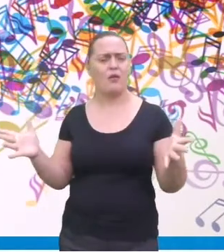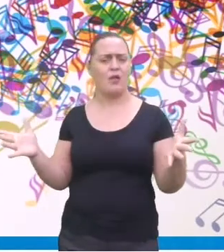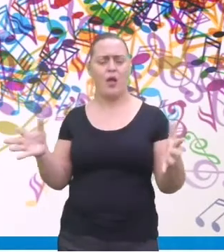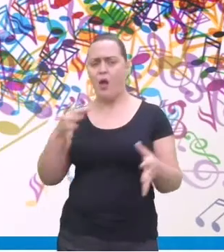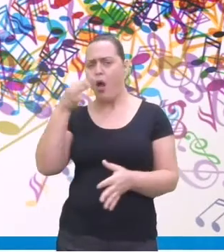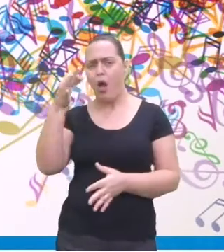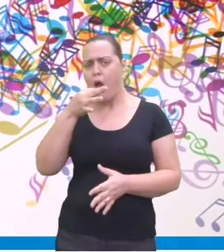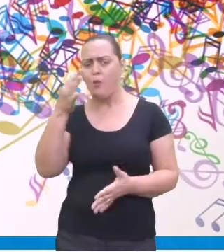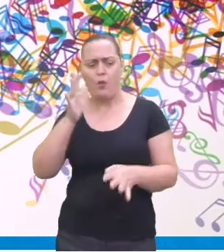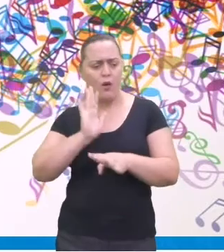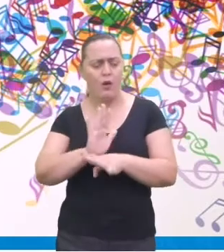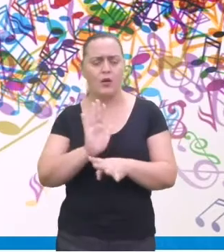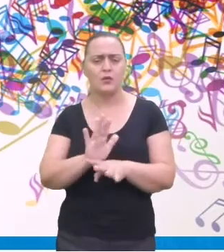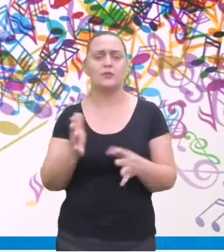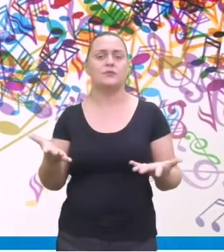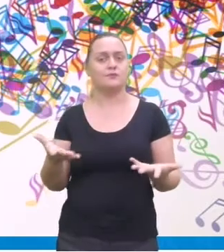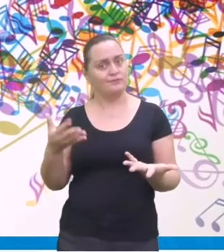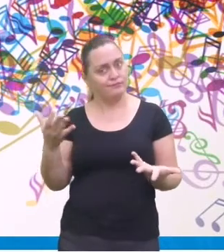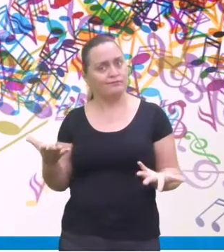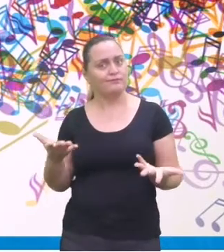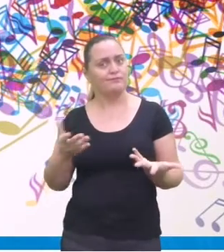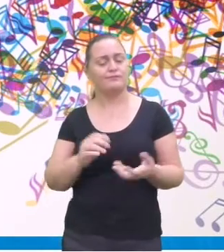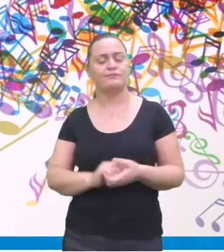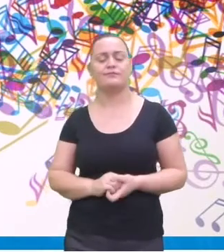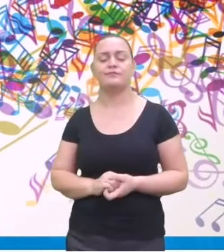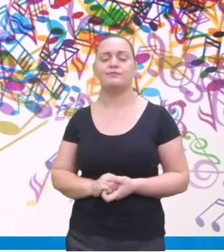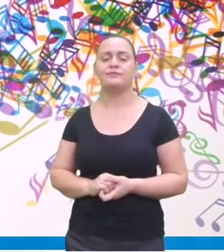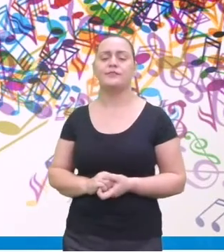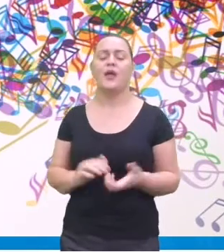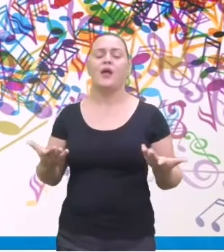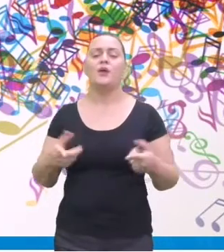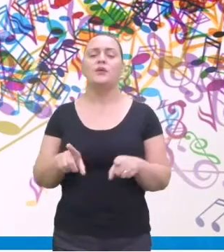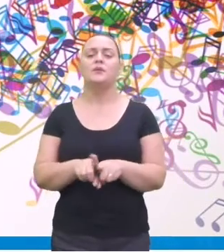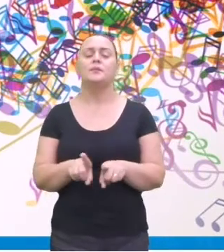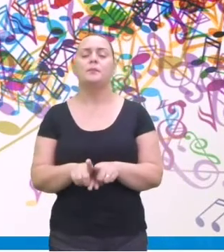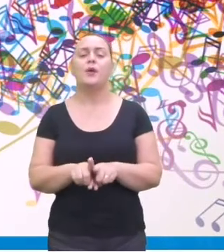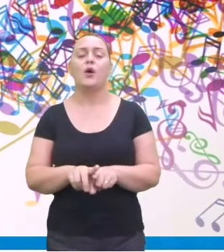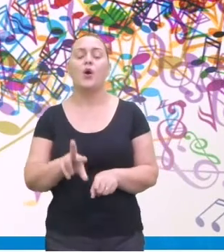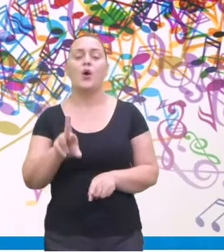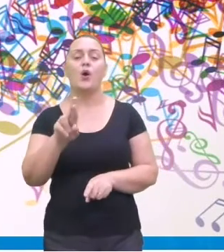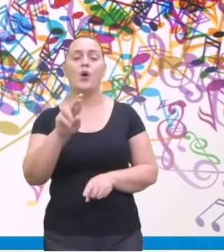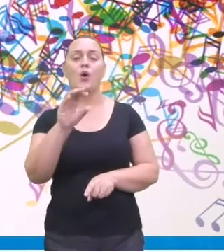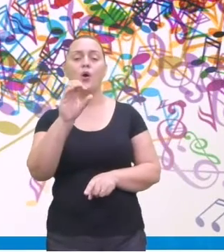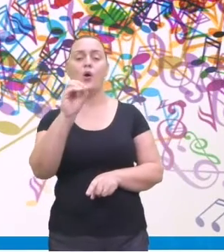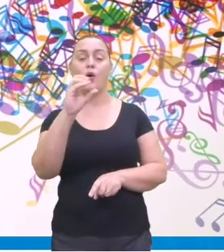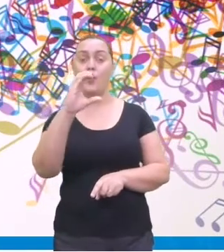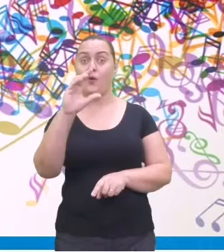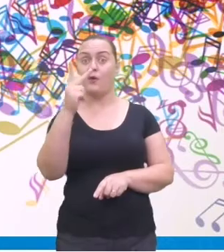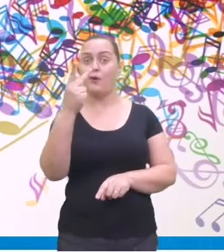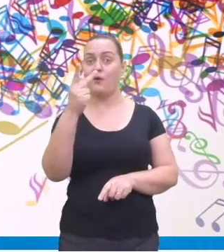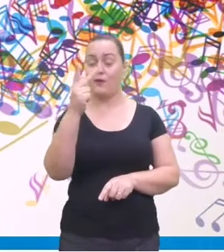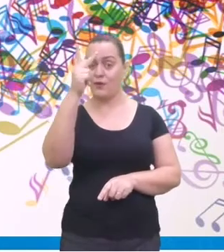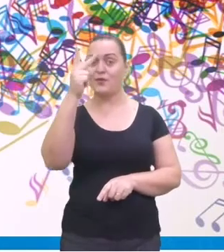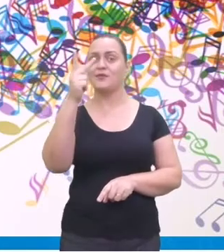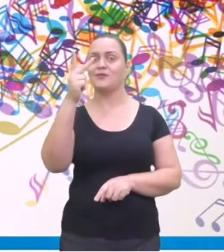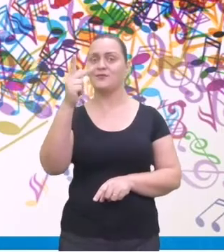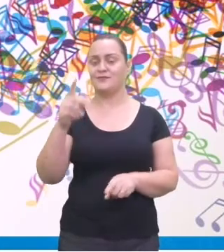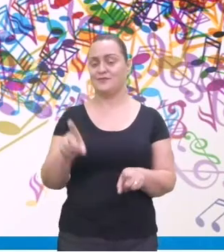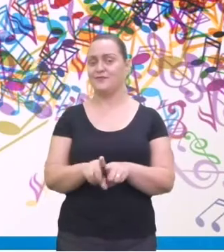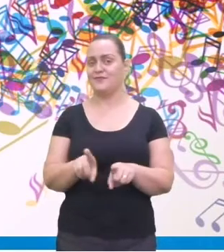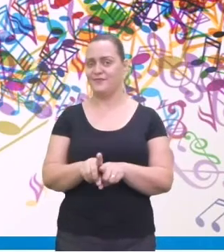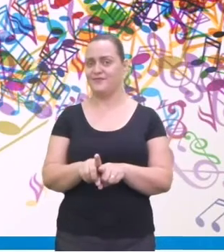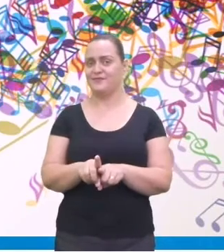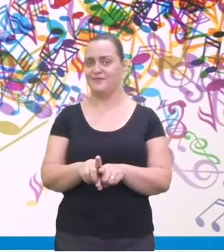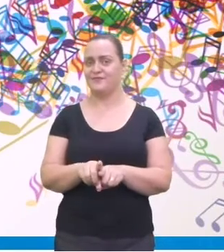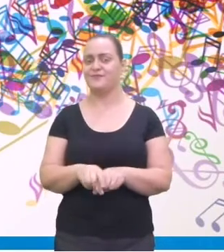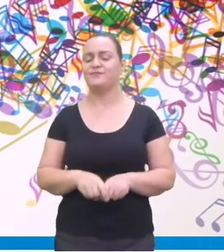apelidado por Nelson Nortans de produtor musical e caracterizado por influências variadas,